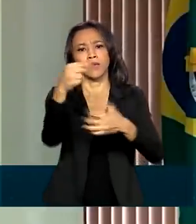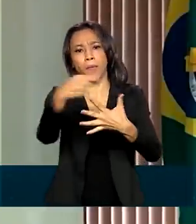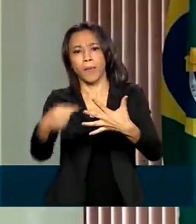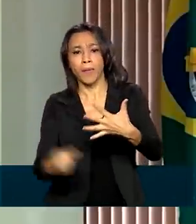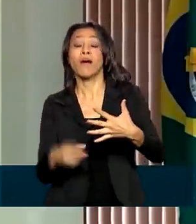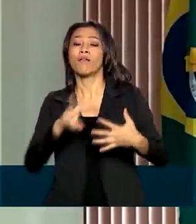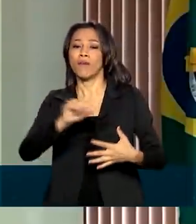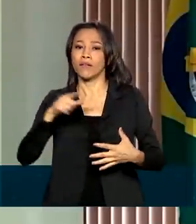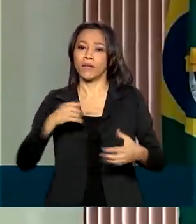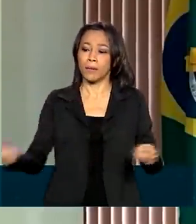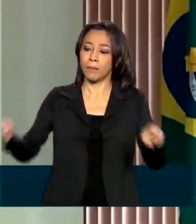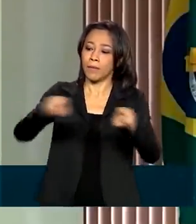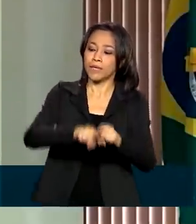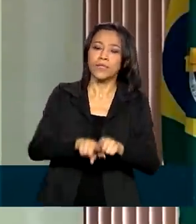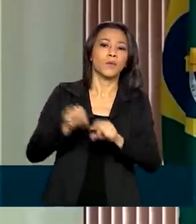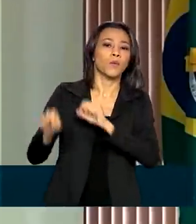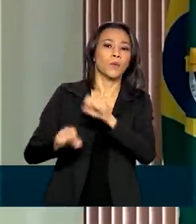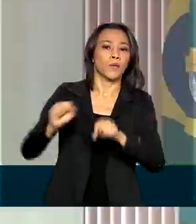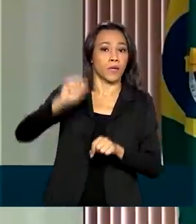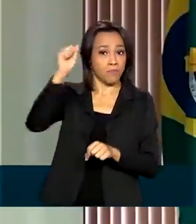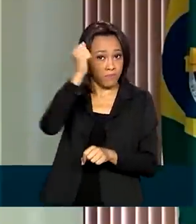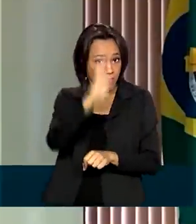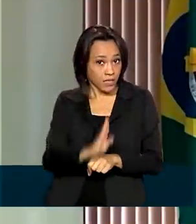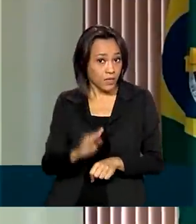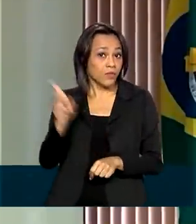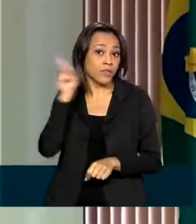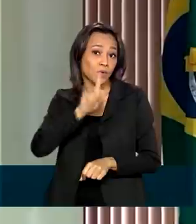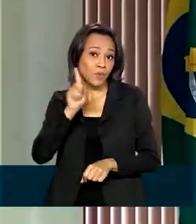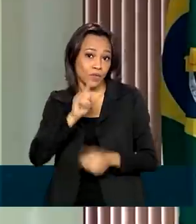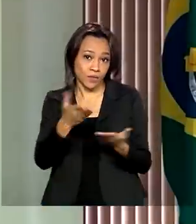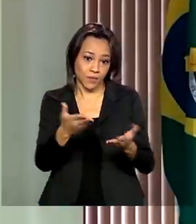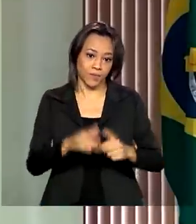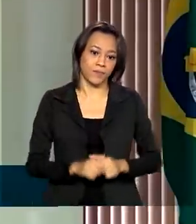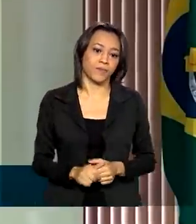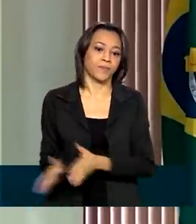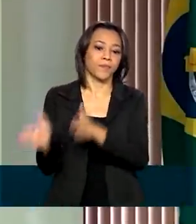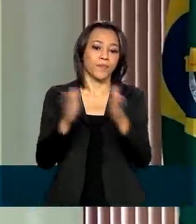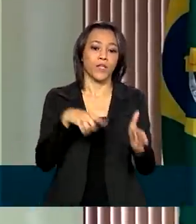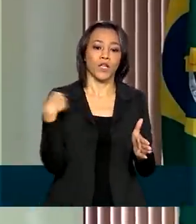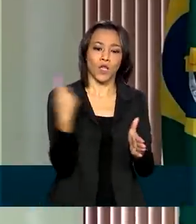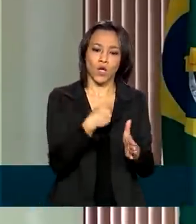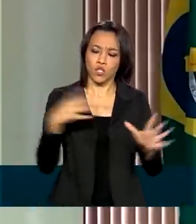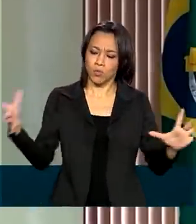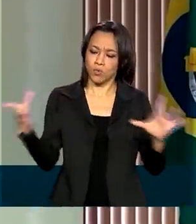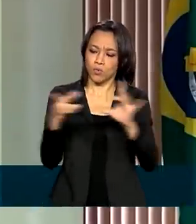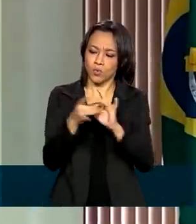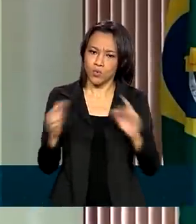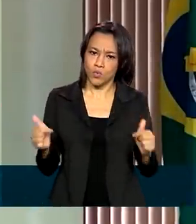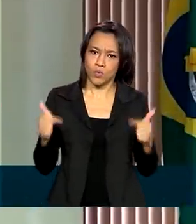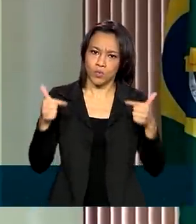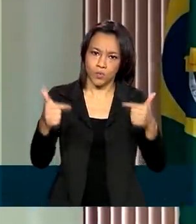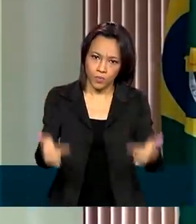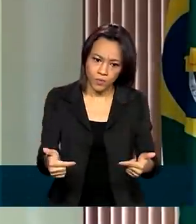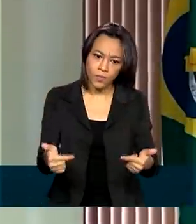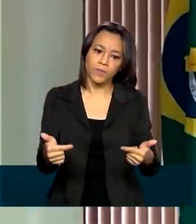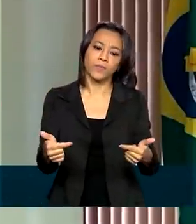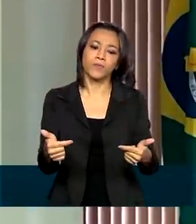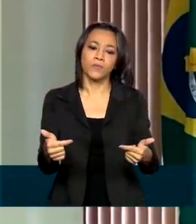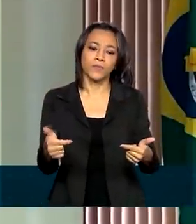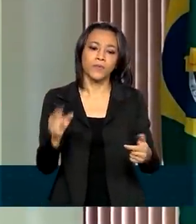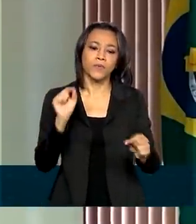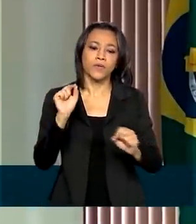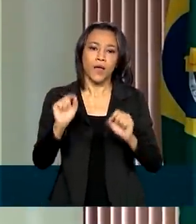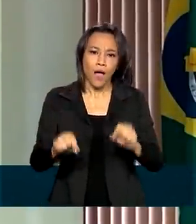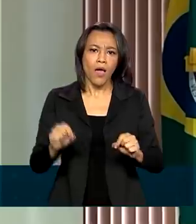parceria entre Brasil e Estados Unidos. Toda essa tarefa nós estamos muito juntos hoje com os Estados Unidos da América. É um parceiro